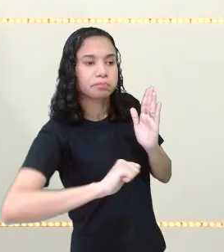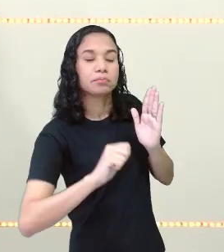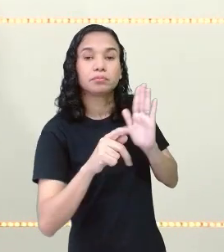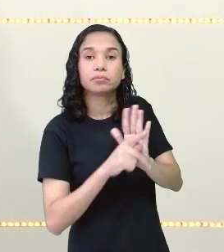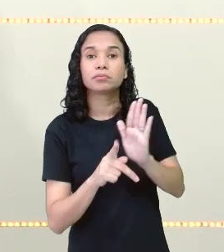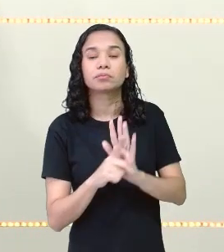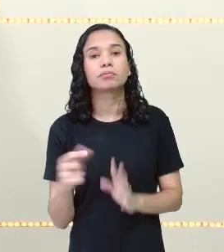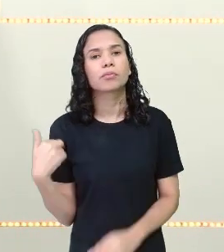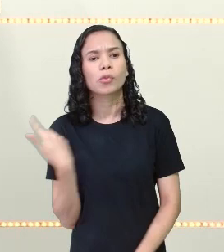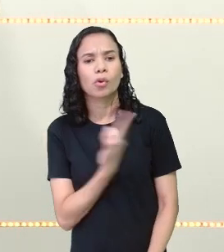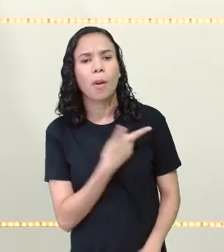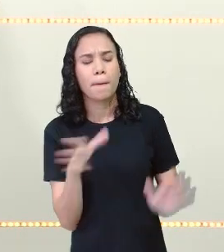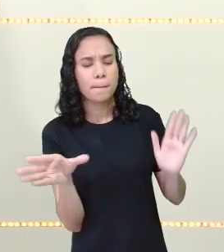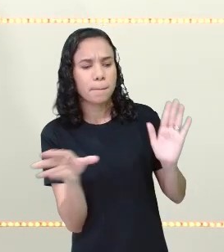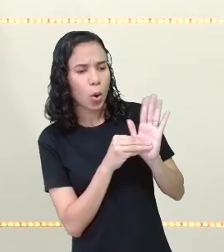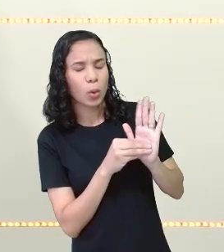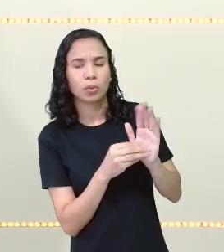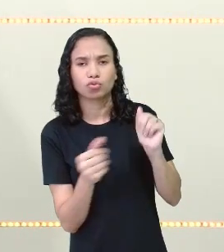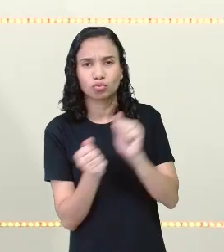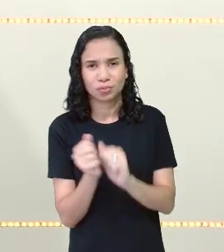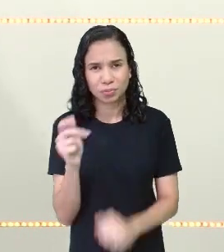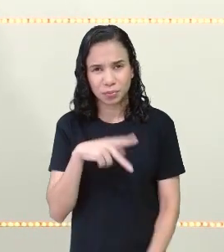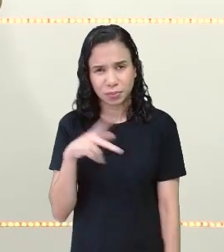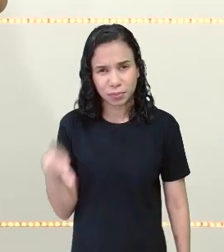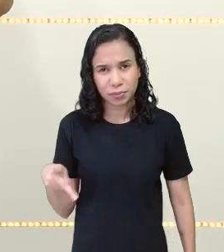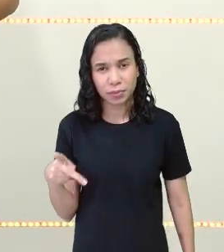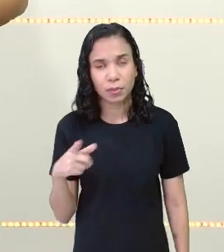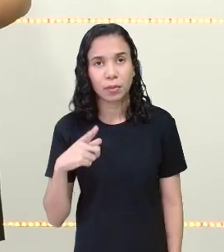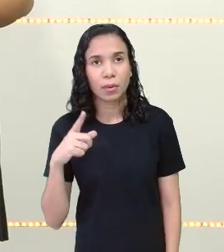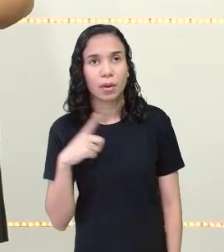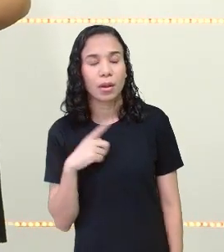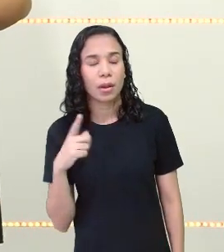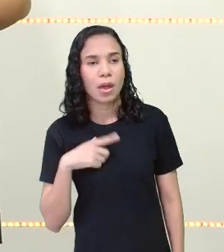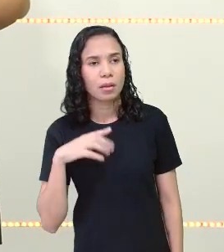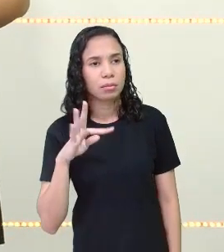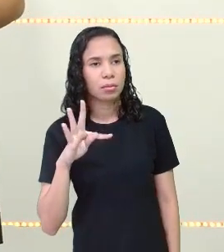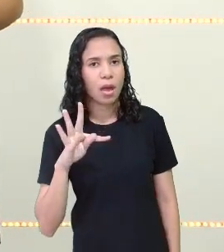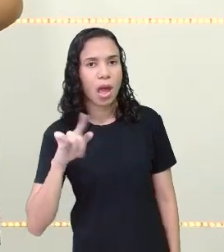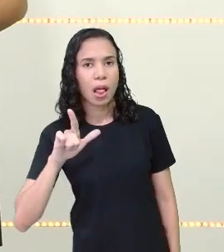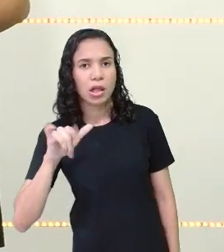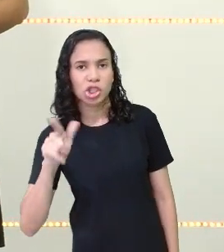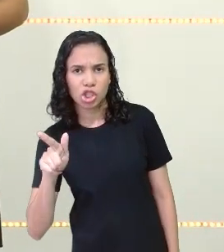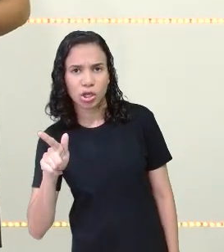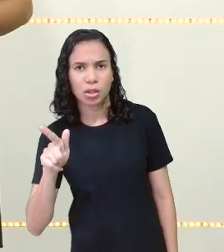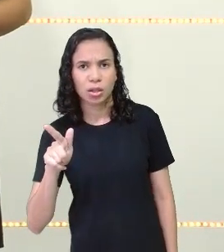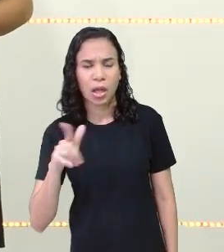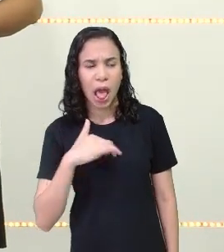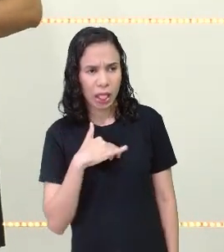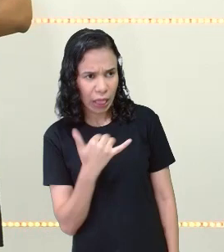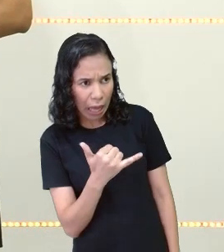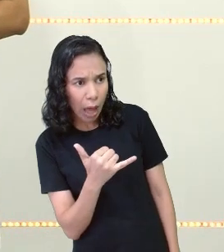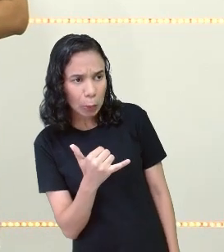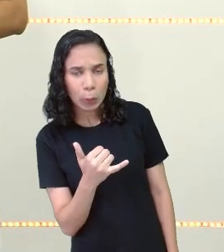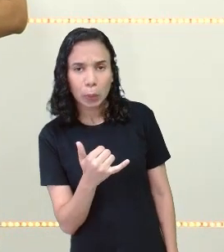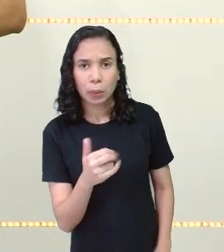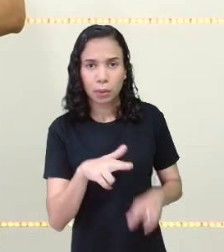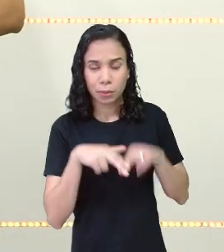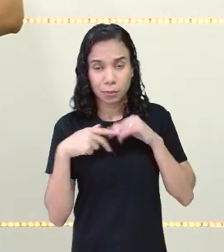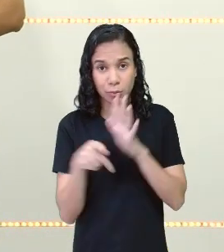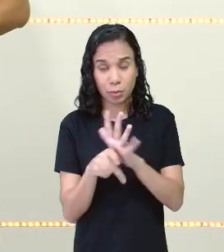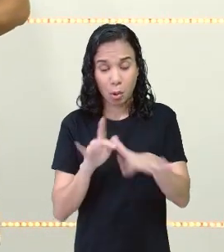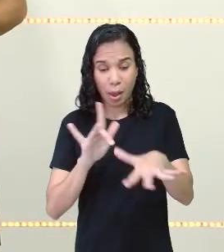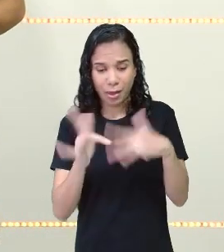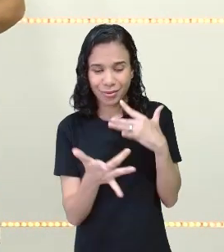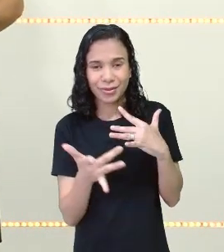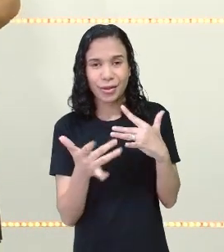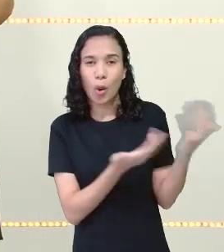E aí, acaba botando assim para a professora. TLG. Tá ligado, professora? Porque em redes sociais,